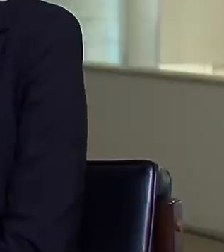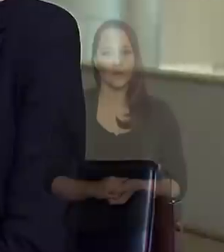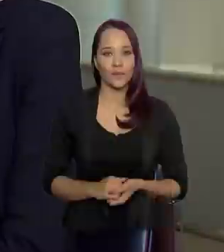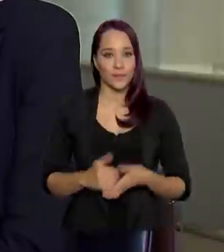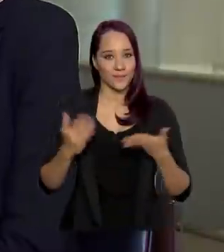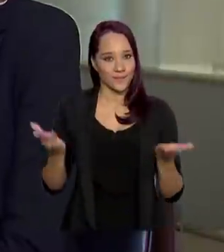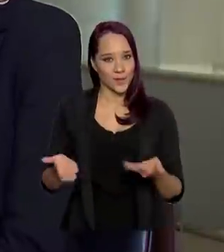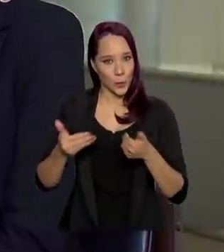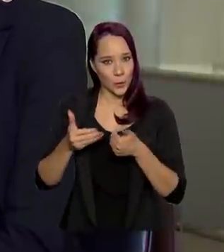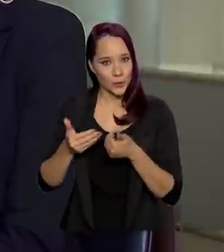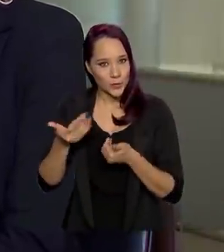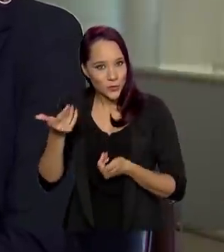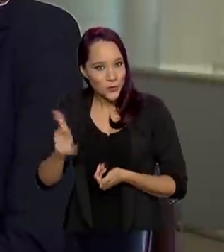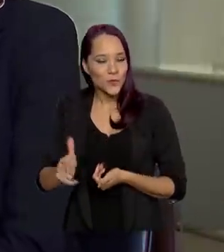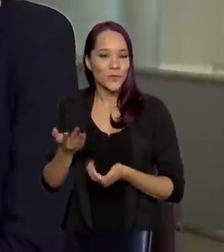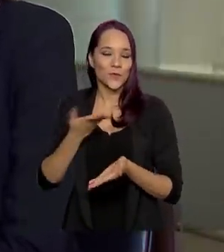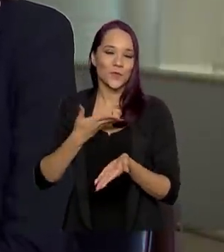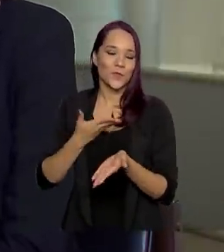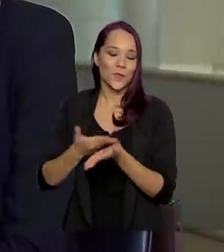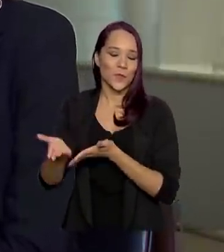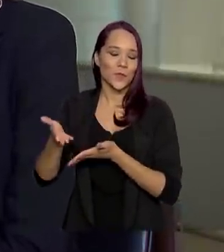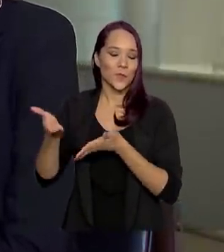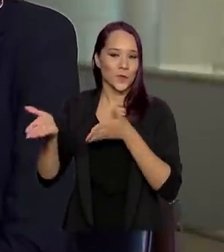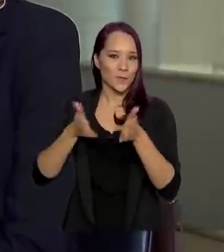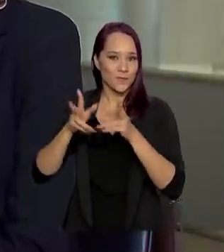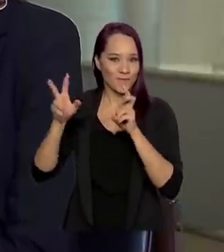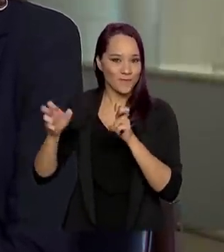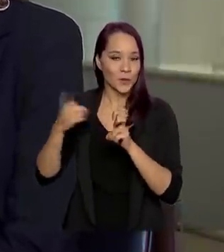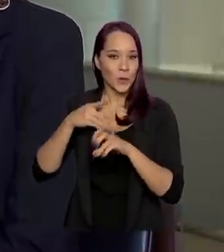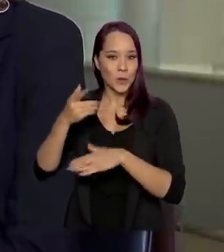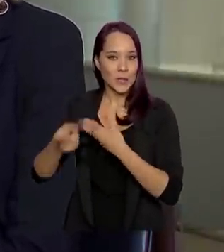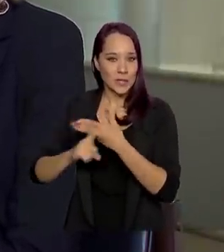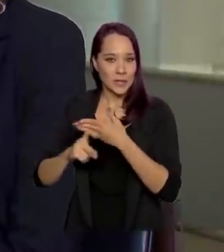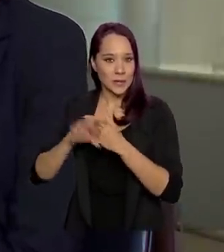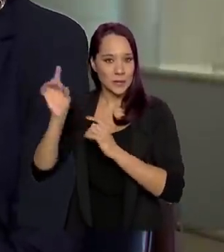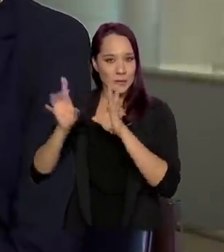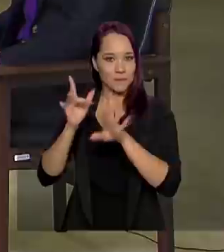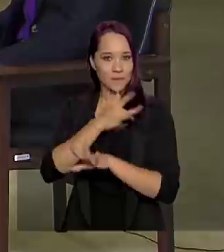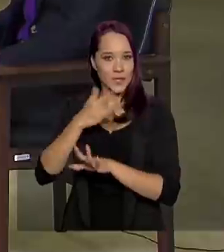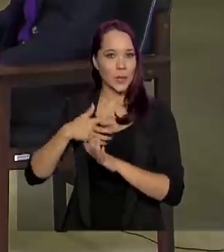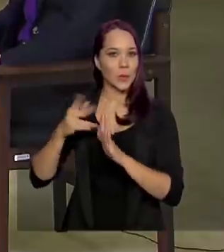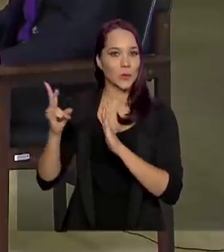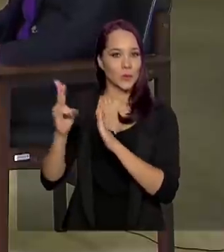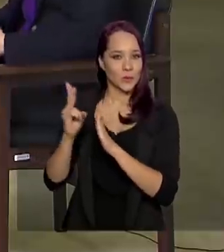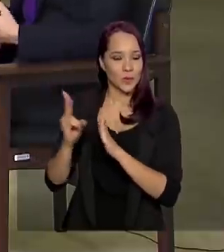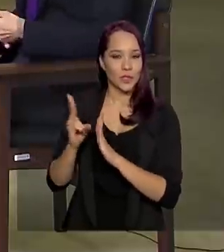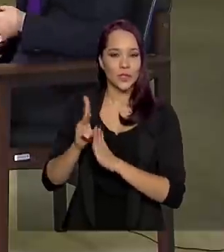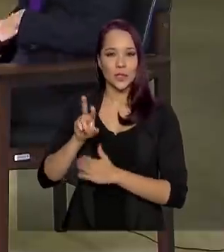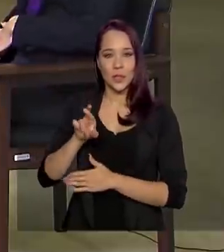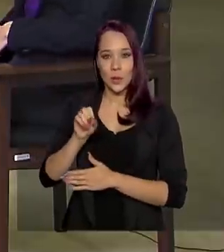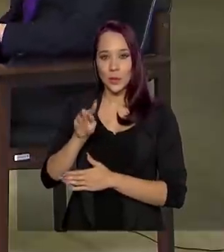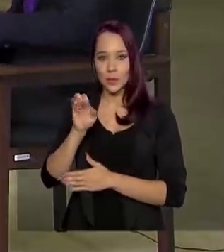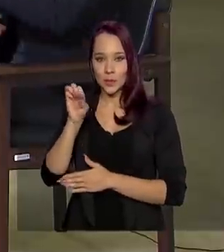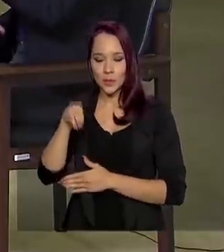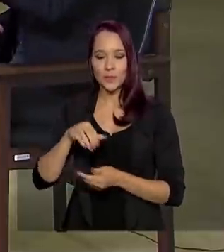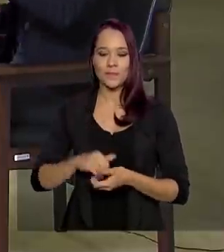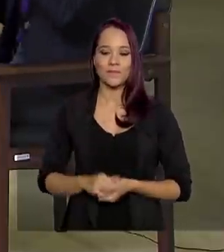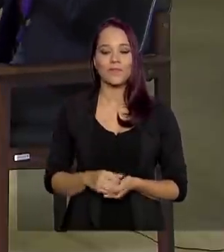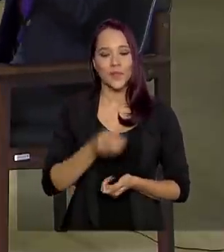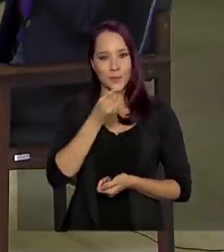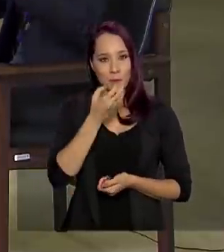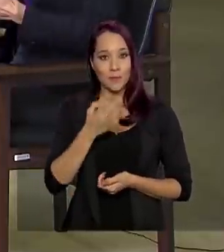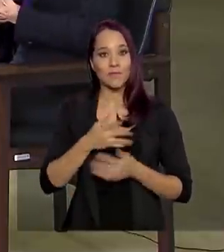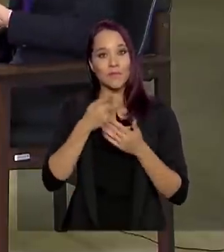Estamos de volta com o Brasil em Pauta. Hoje, com o secretário especial de saúde indígena, Robson Santos. Bom, secretário, a gente